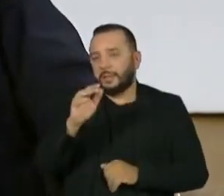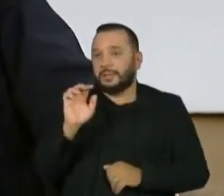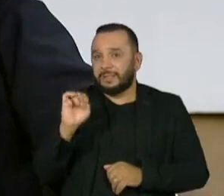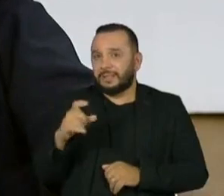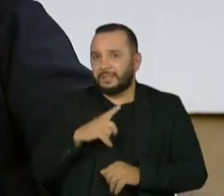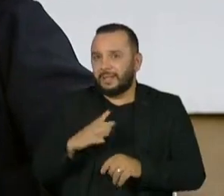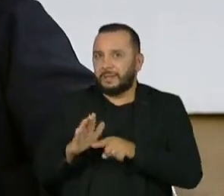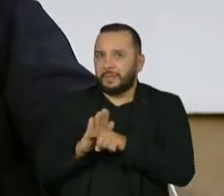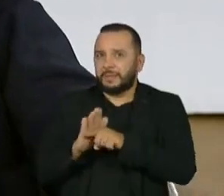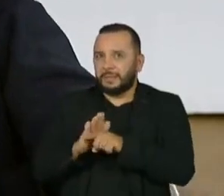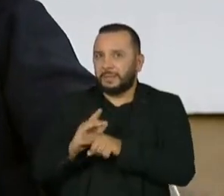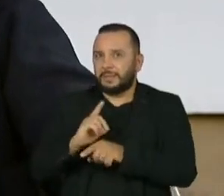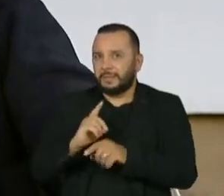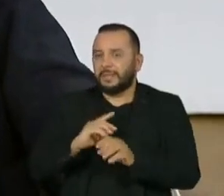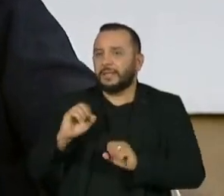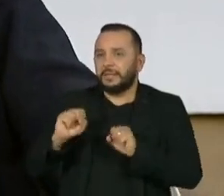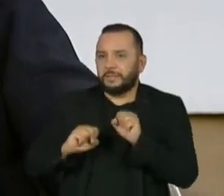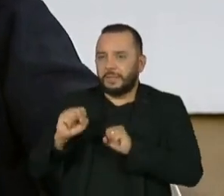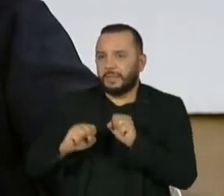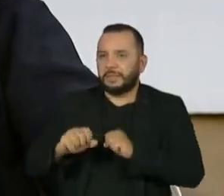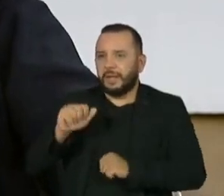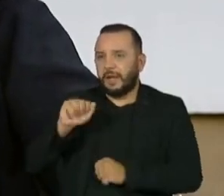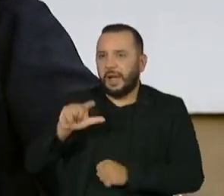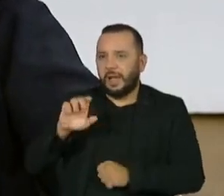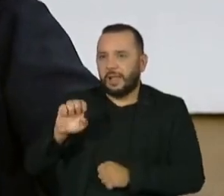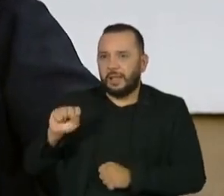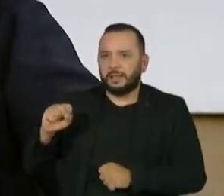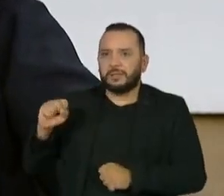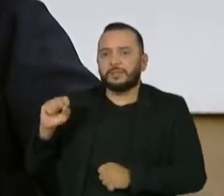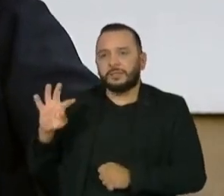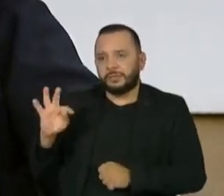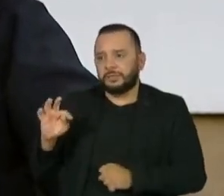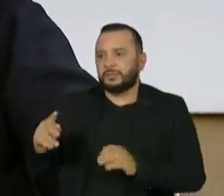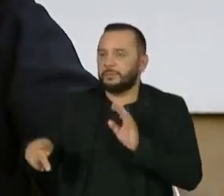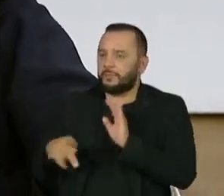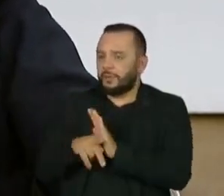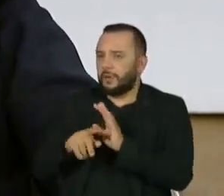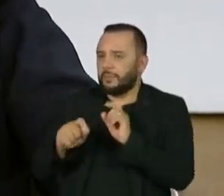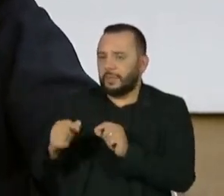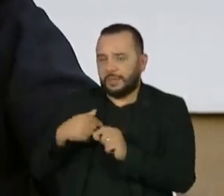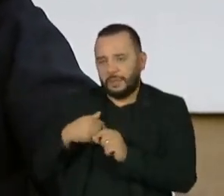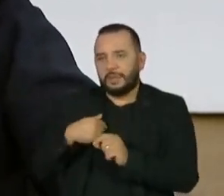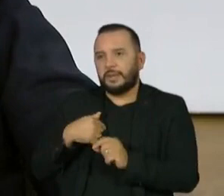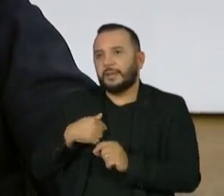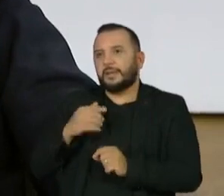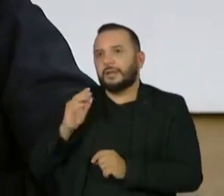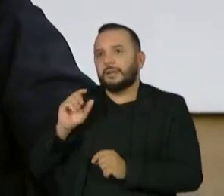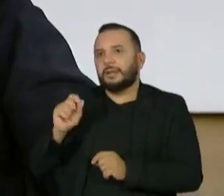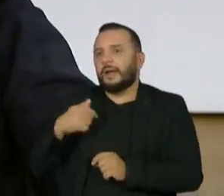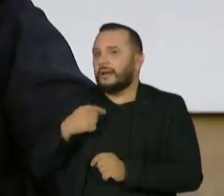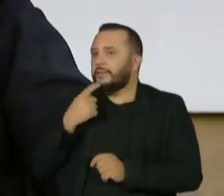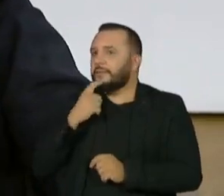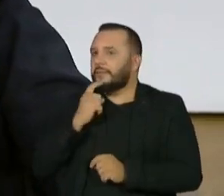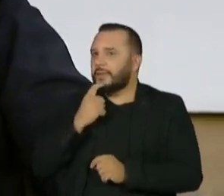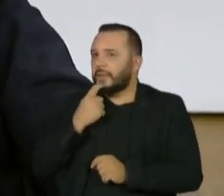que fizeram, tem uma empresa chamada Neste, que é uma empresa, acho que foi finlandesa, que foi quem começou a fazer,